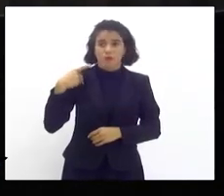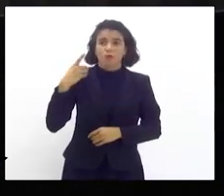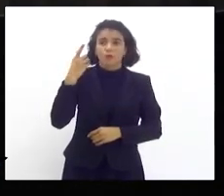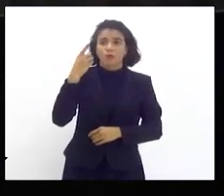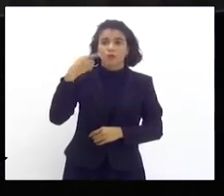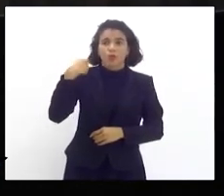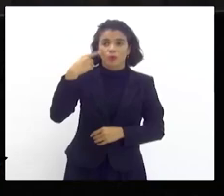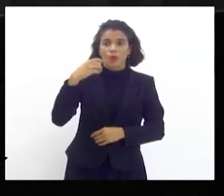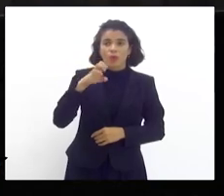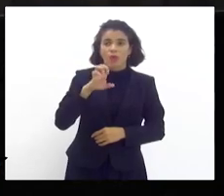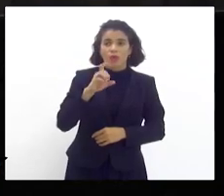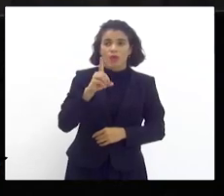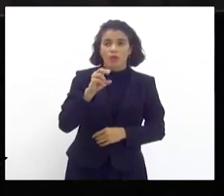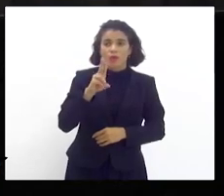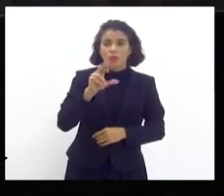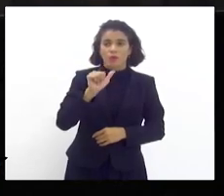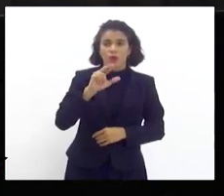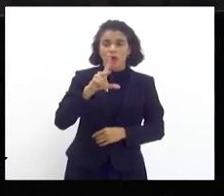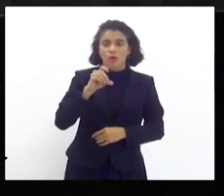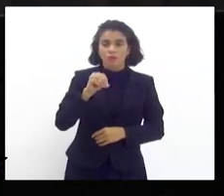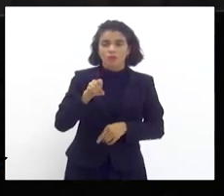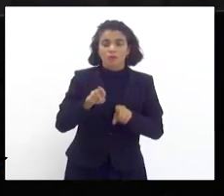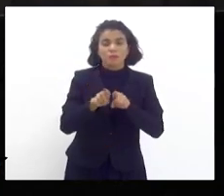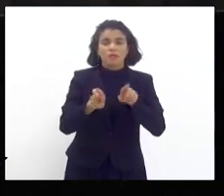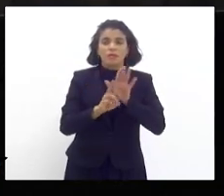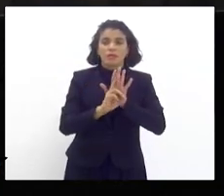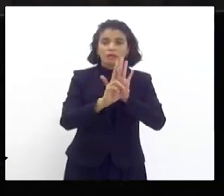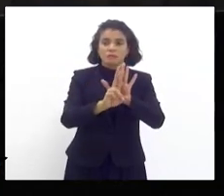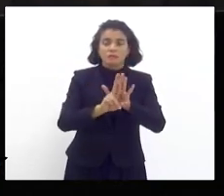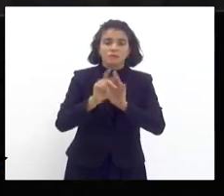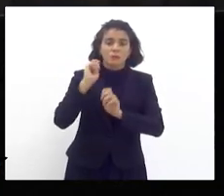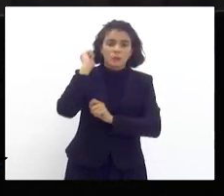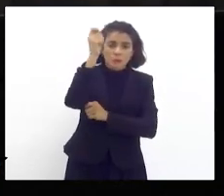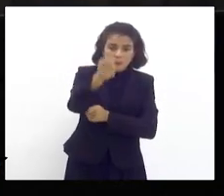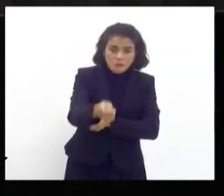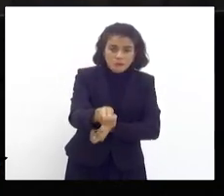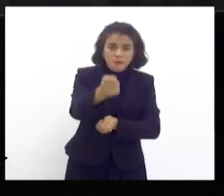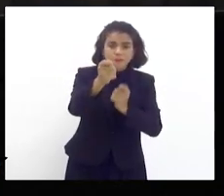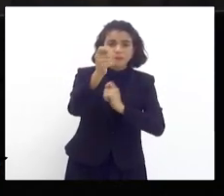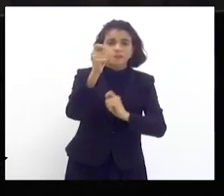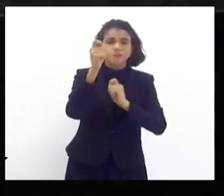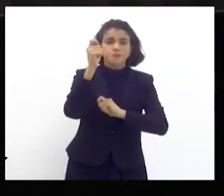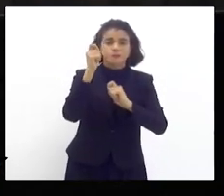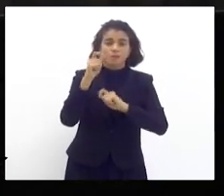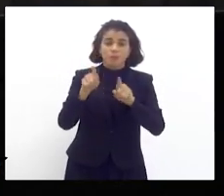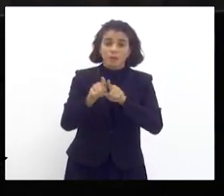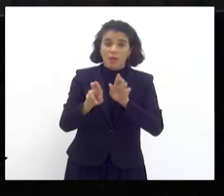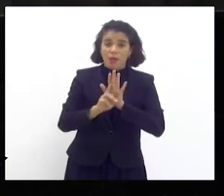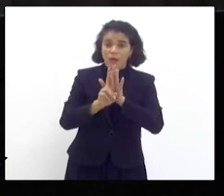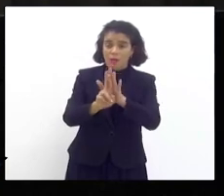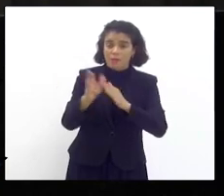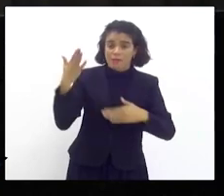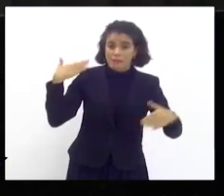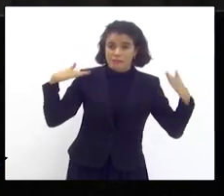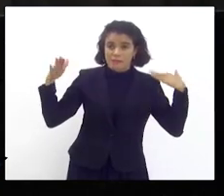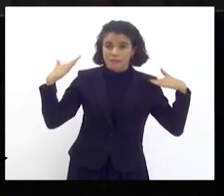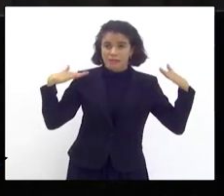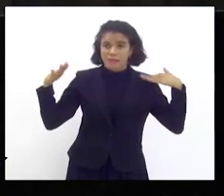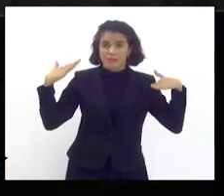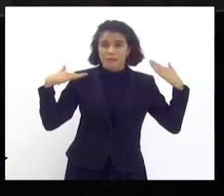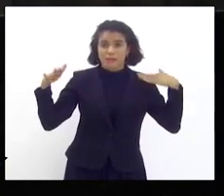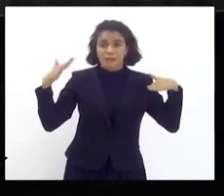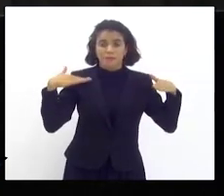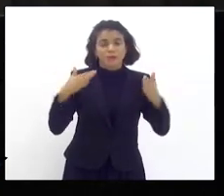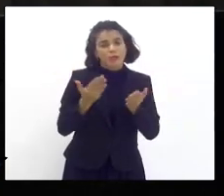com mais a representação dos pescadores, ouvindo também representante da Marinha que